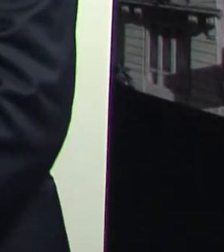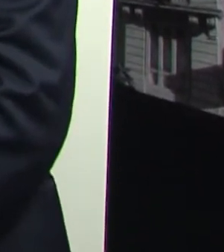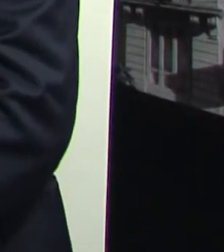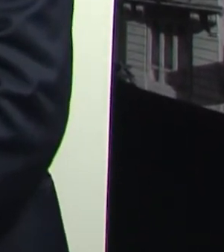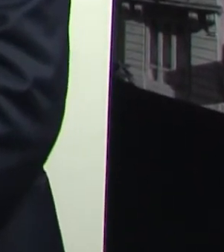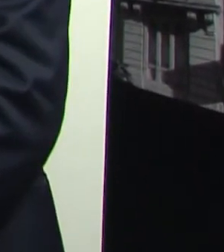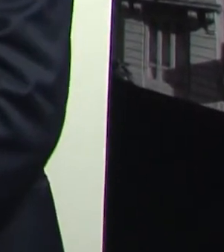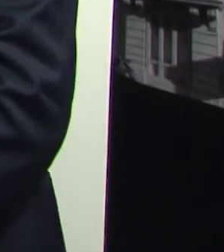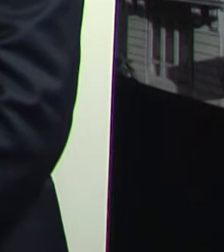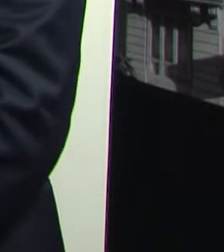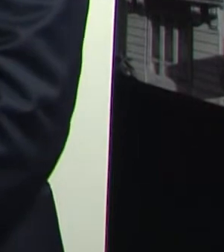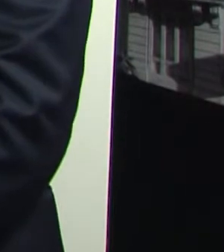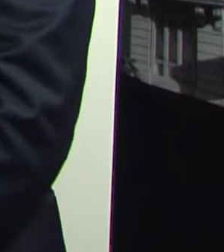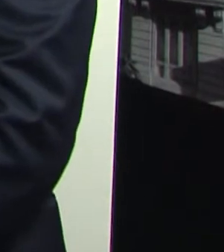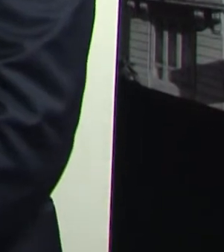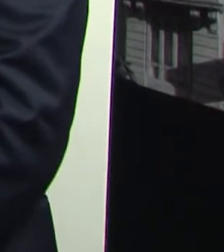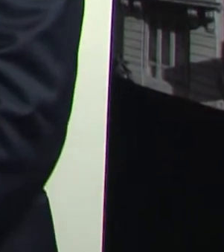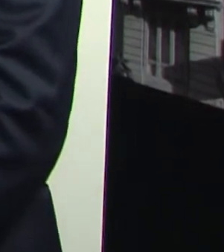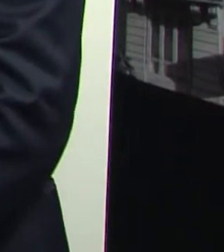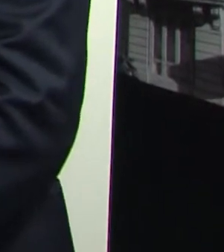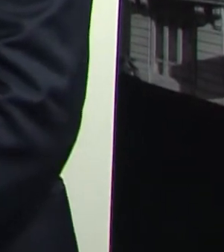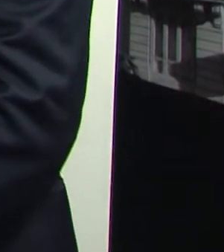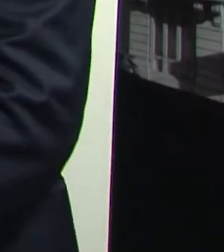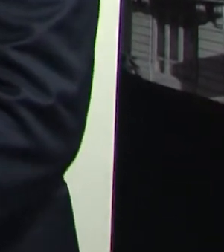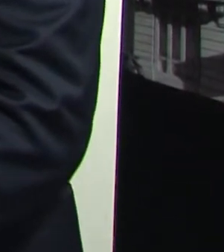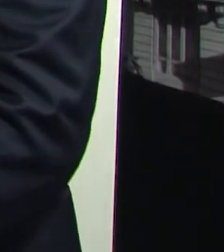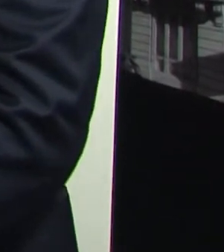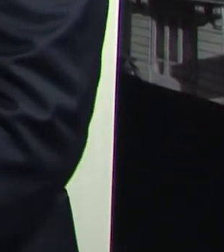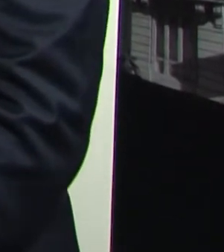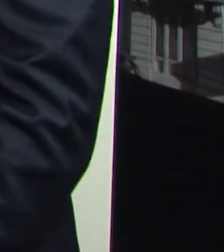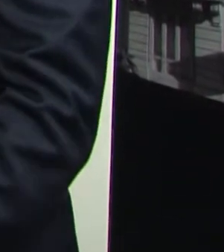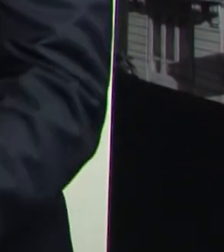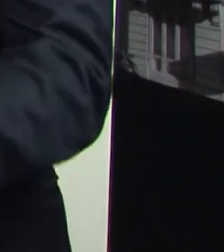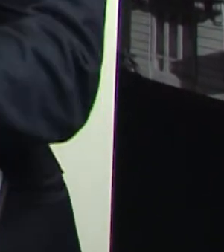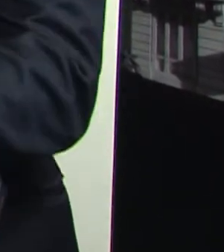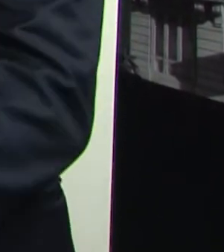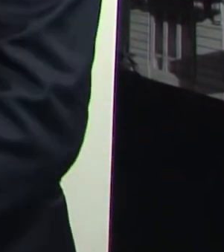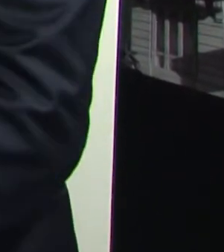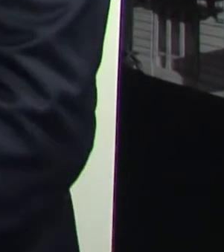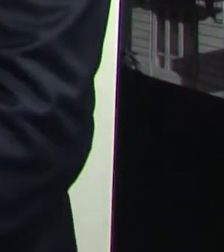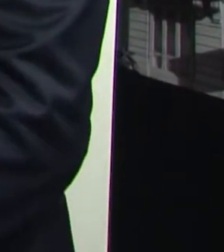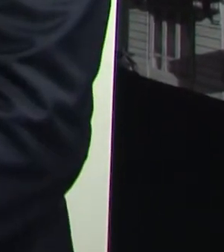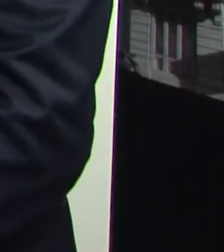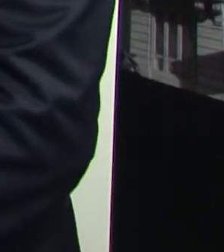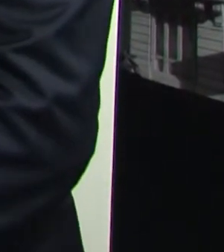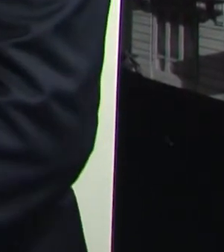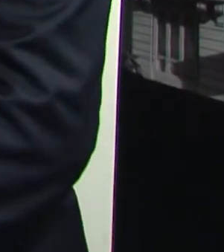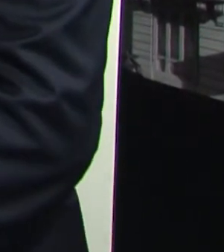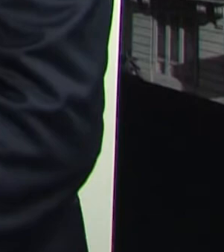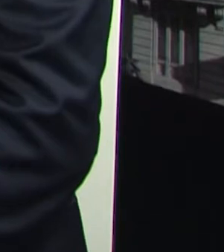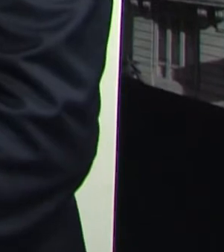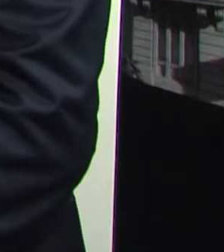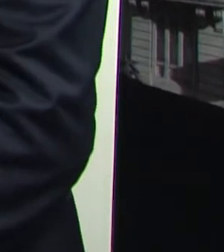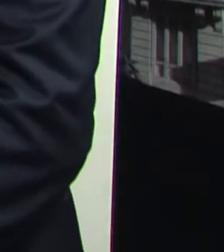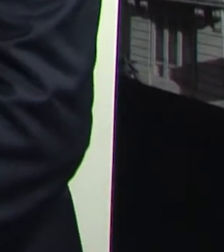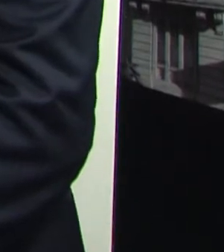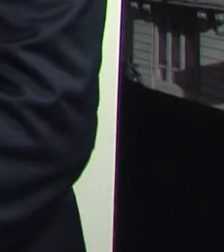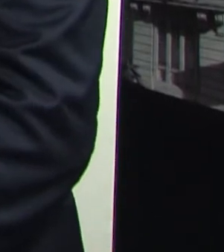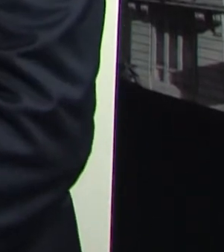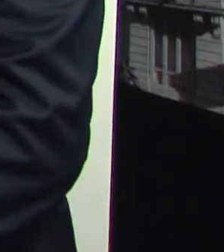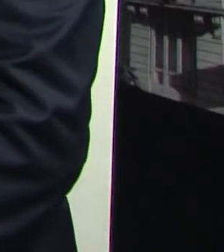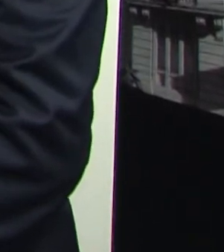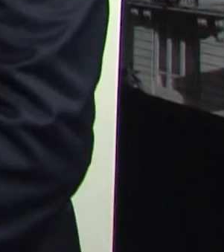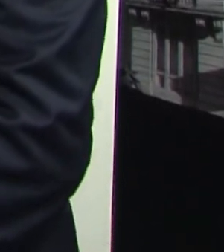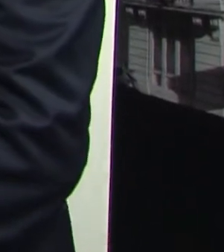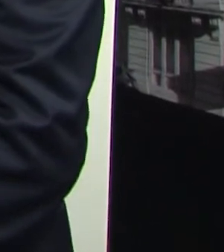respeitem aqueles que tiveram a disposição democrática de vir aqui para o diálogo e que, enfim, aqueles que não tiveram, obviamente, não merecem o respeito daqueles que